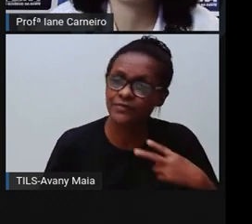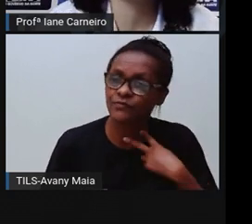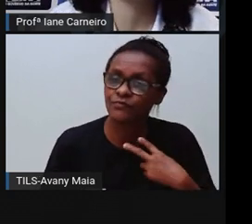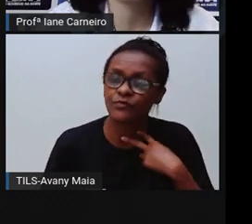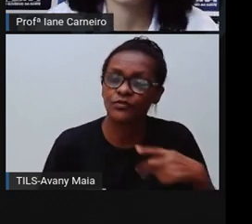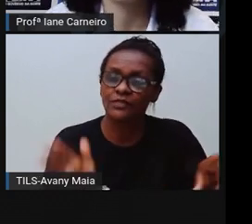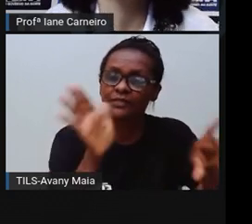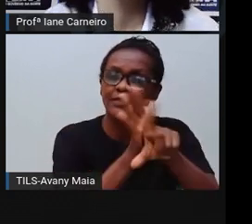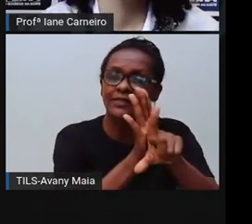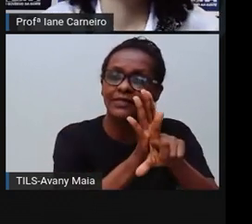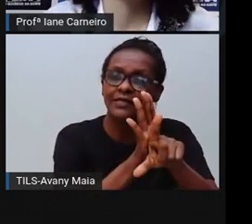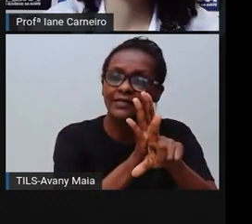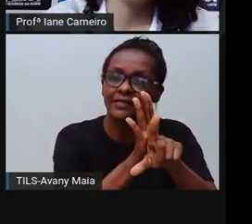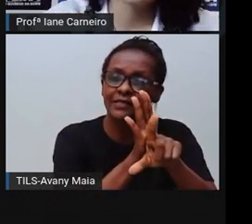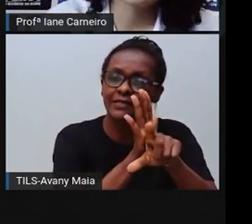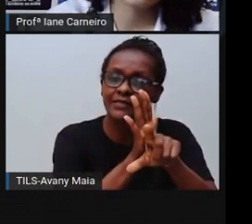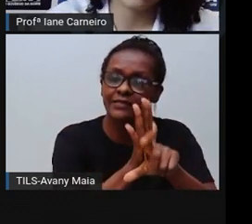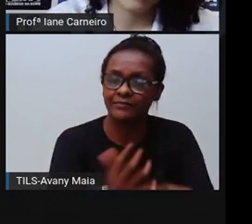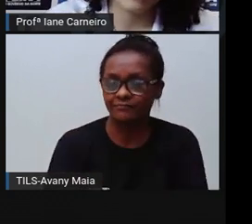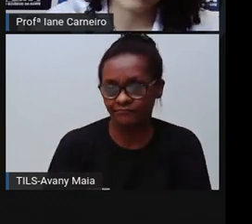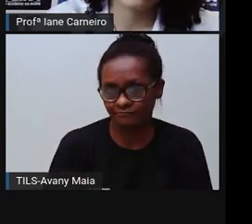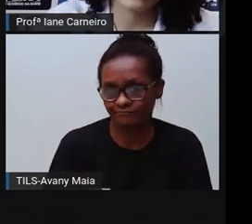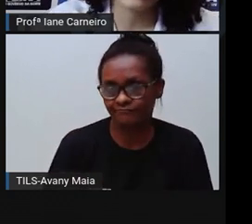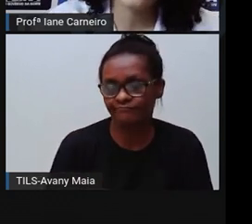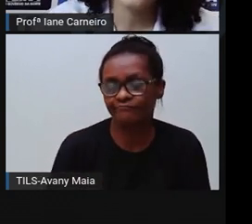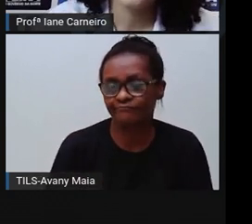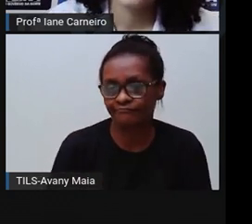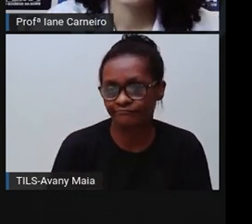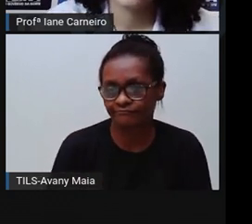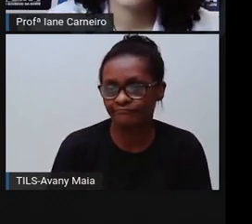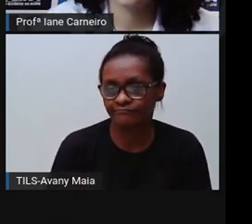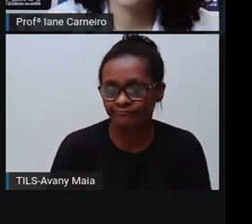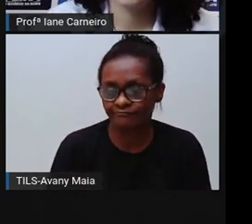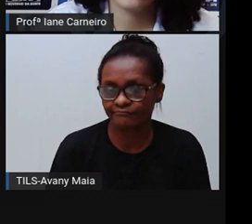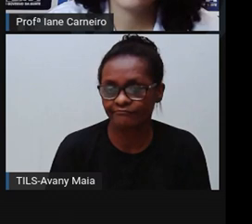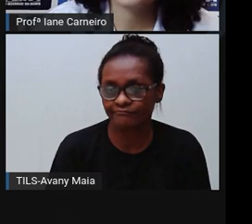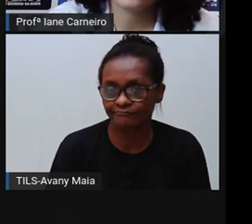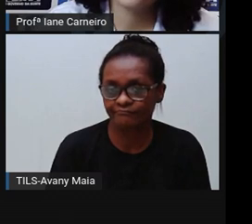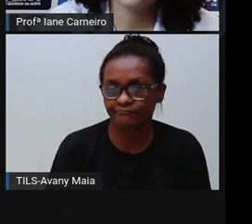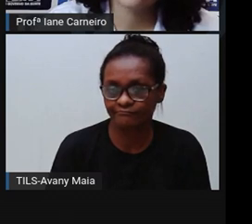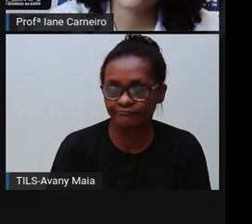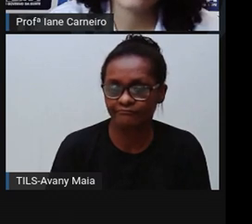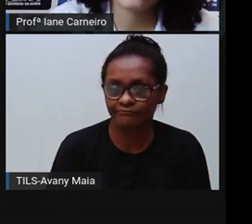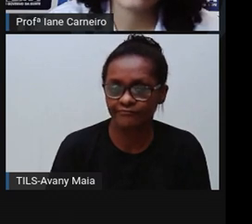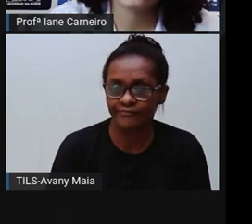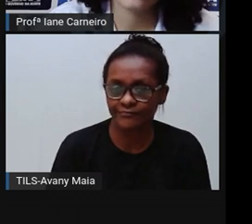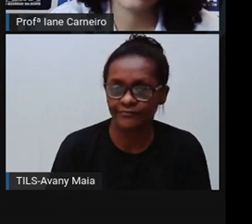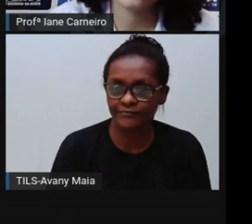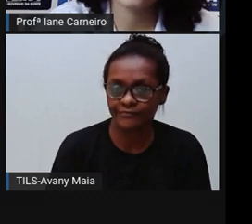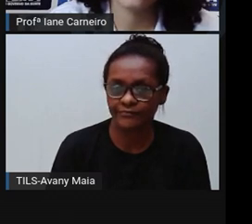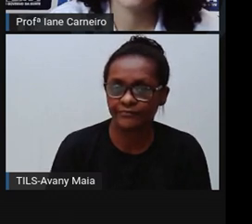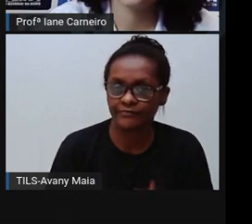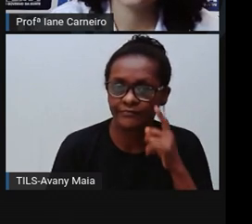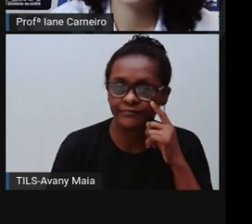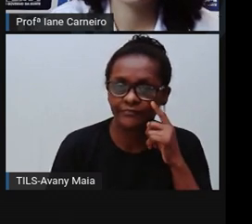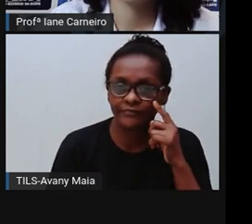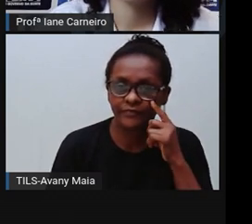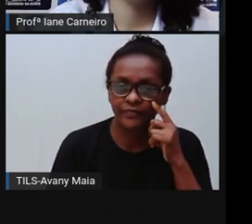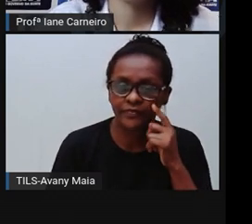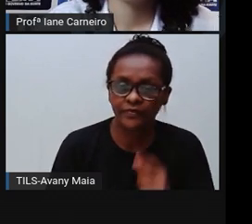isso, né? Contra a lei, é a criança trabalhar. Certo? Então, a Pró vai passar aqui o vídeo para vocês. Olha só.